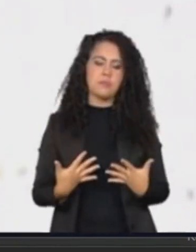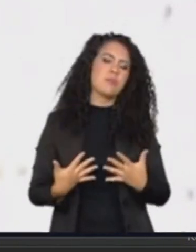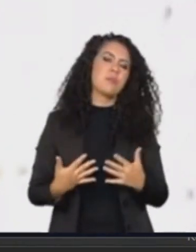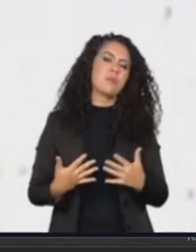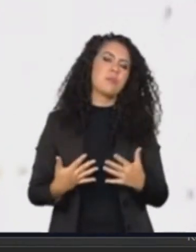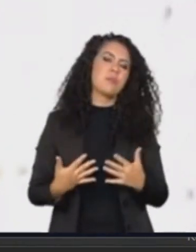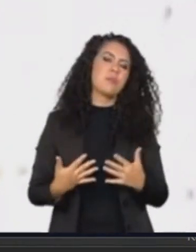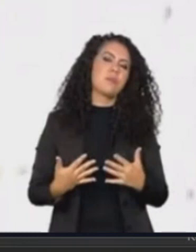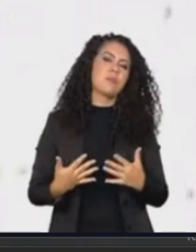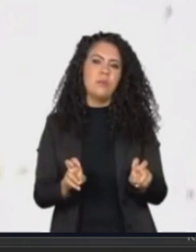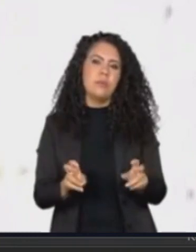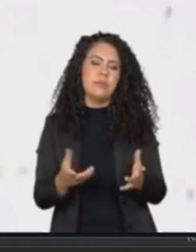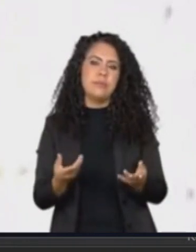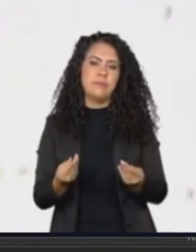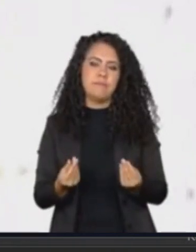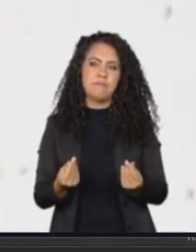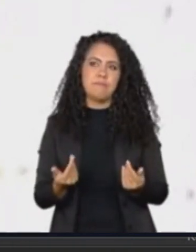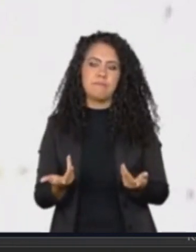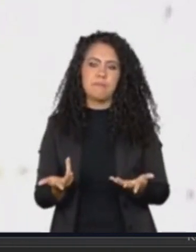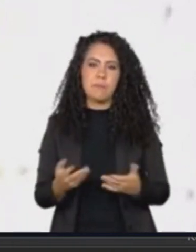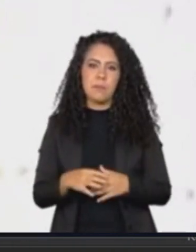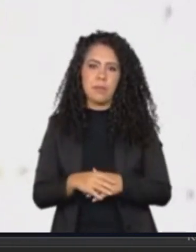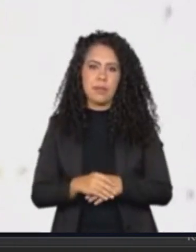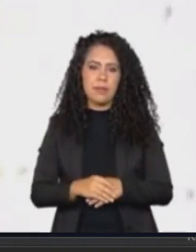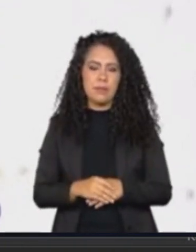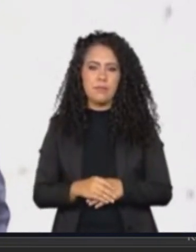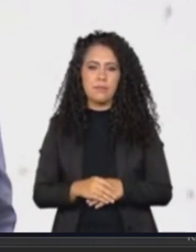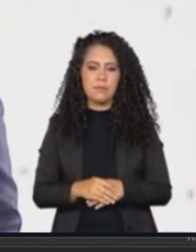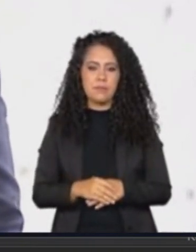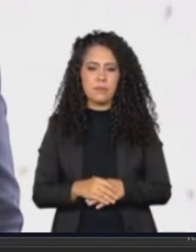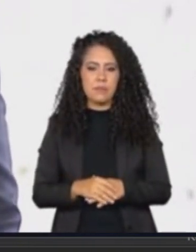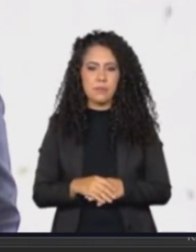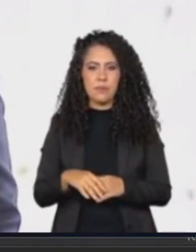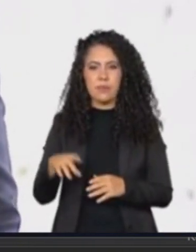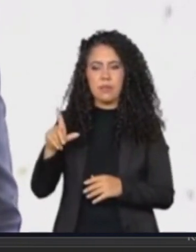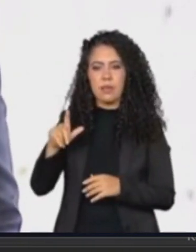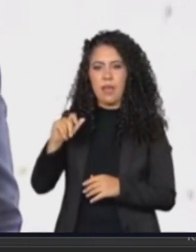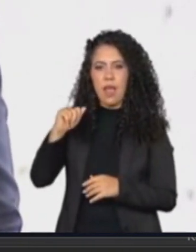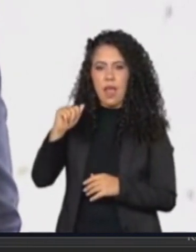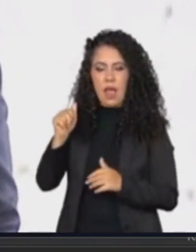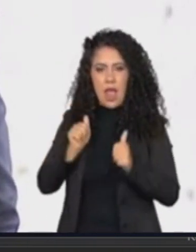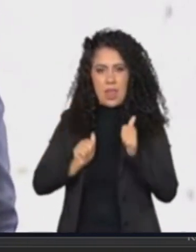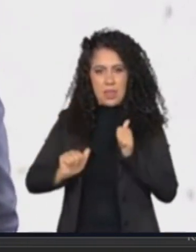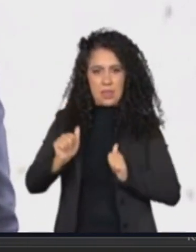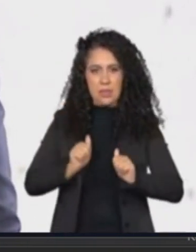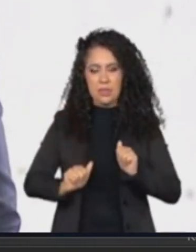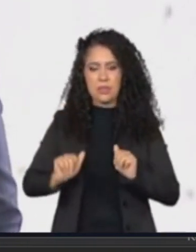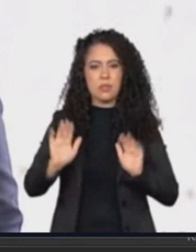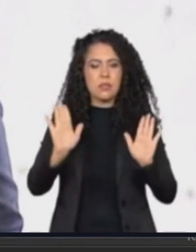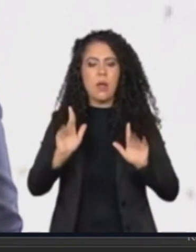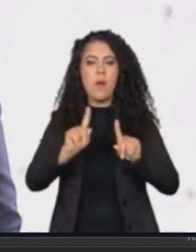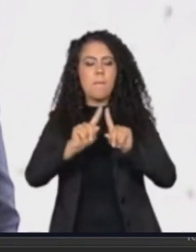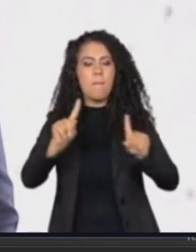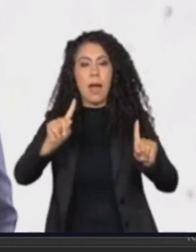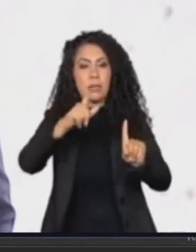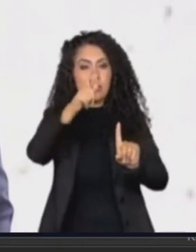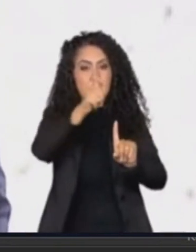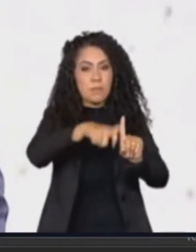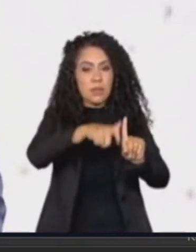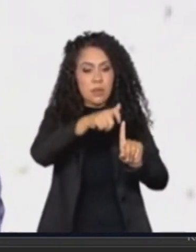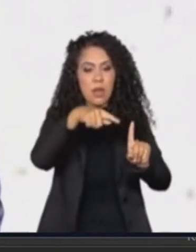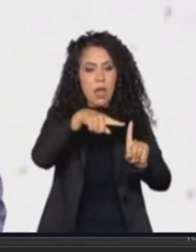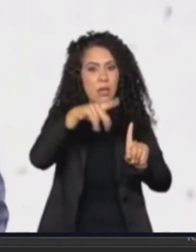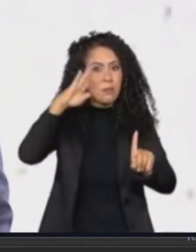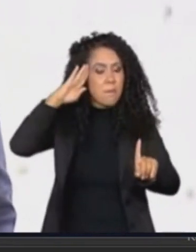que talvez seja não o ator, não a atriz, mas o personagem principal desse encontro de hoje.